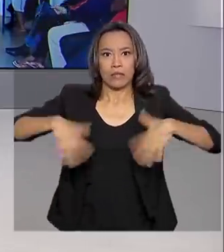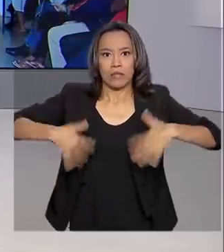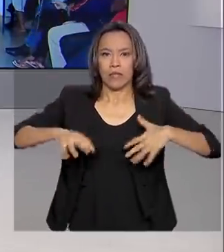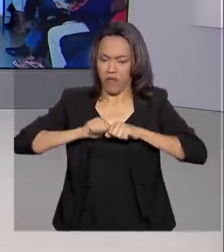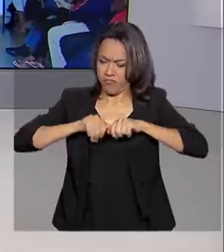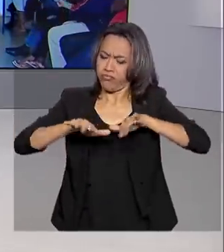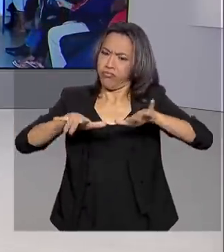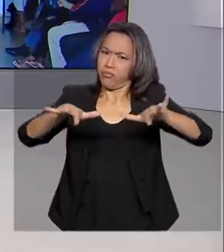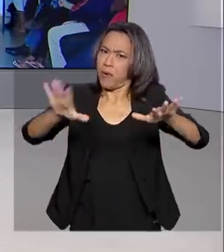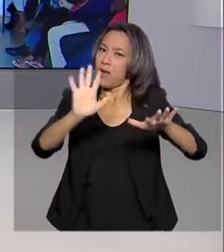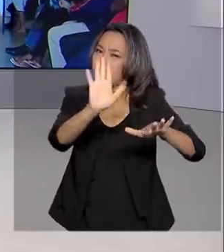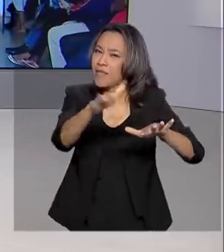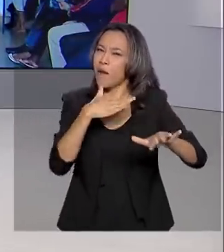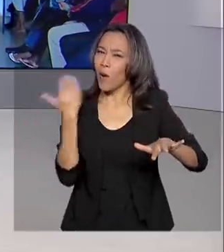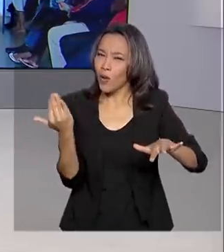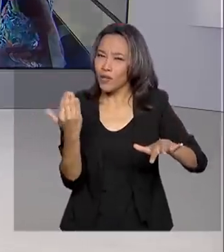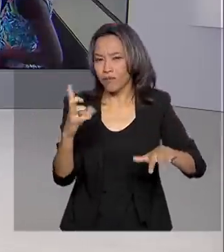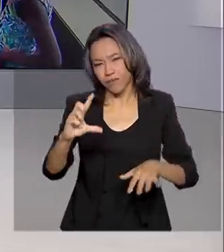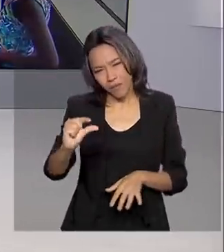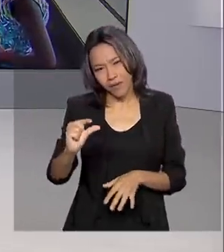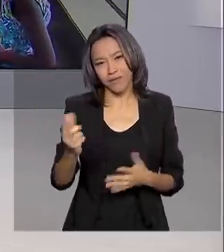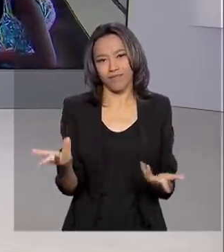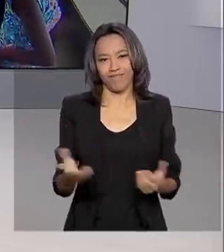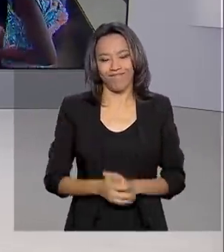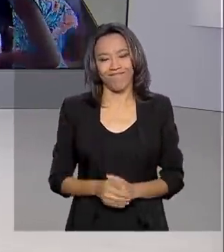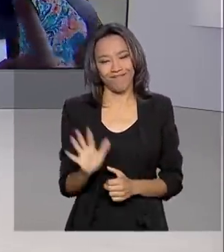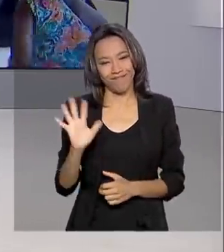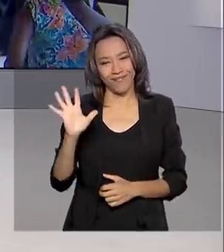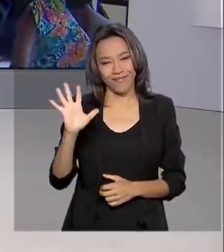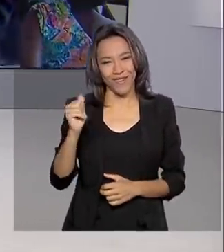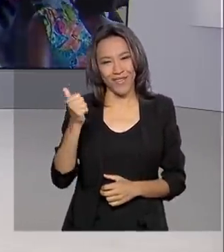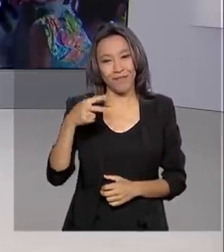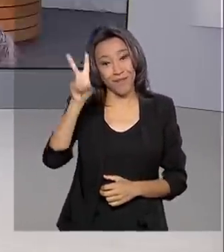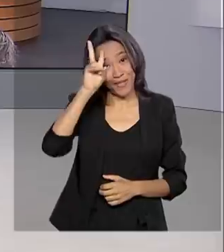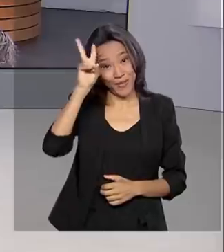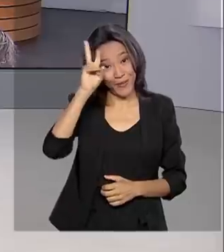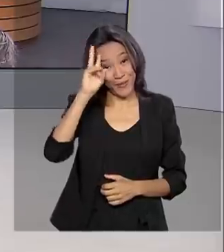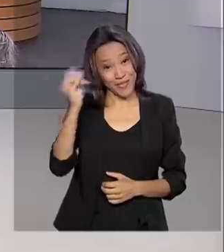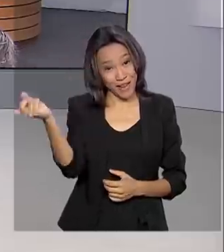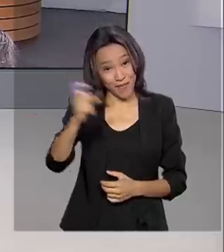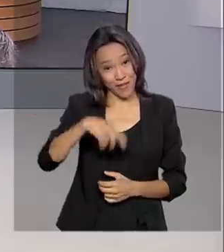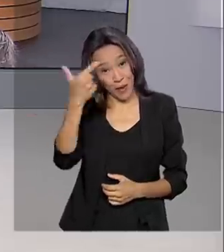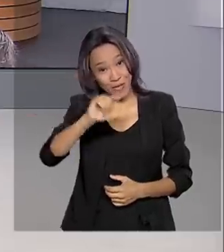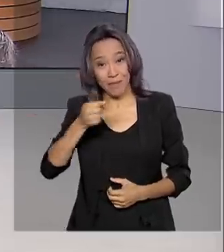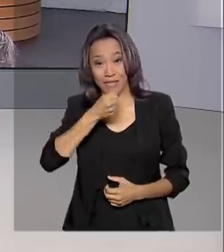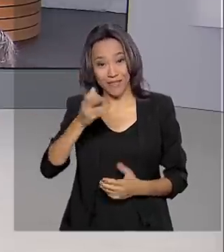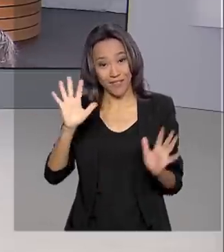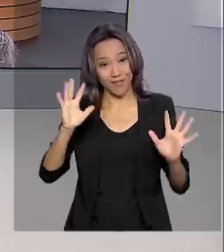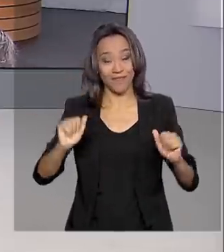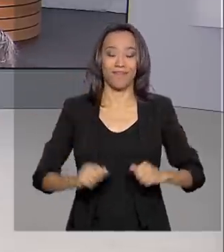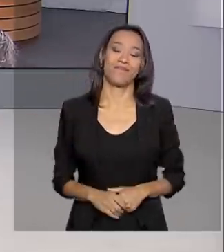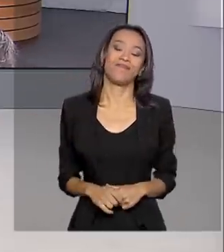espalha rápido, mas a mortalidade é baixa. Até a próxima segunda-feira. A Renatinha está de volta. Tchau, tchau.